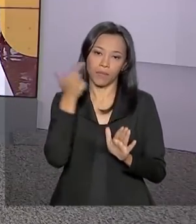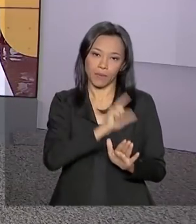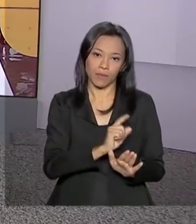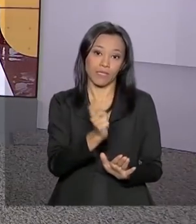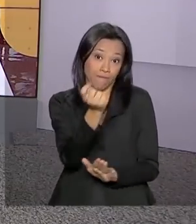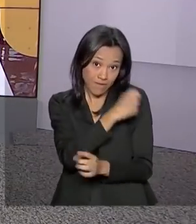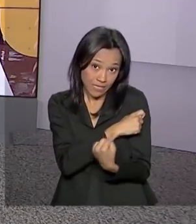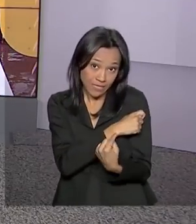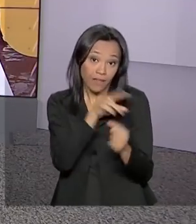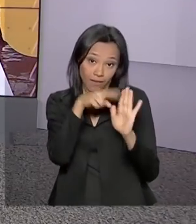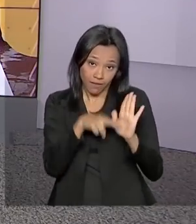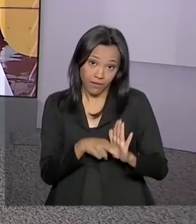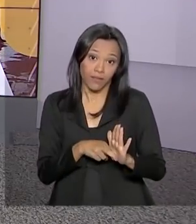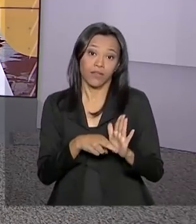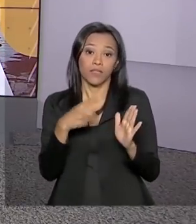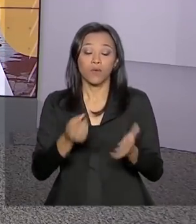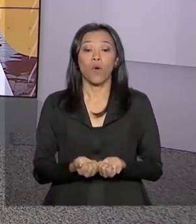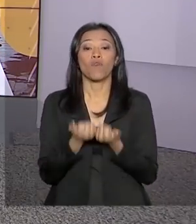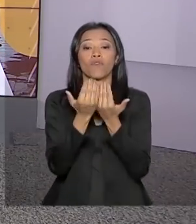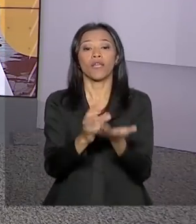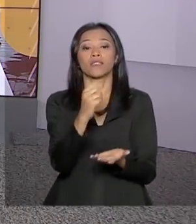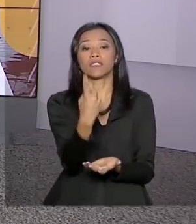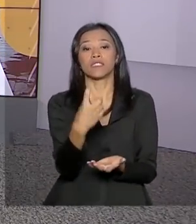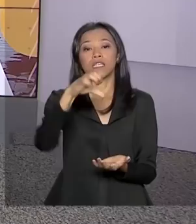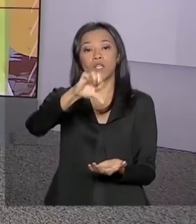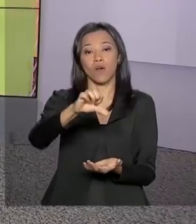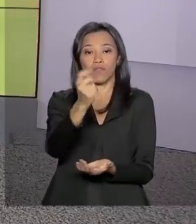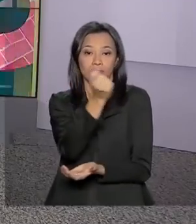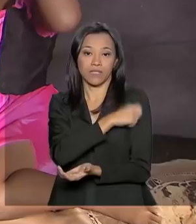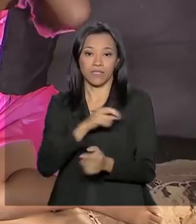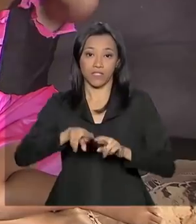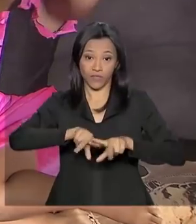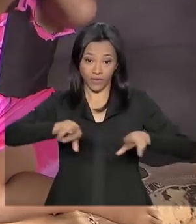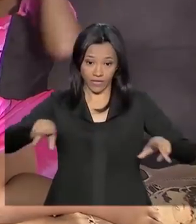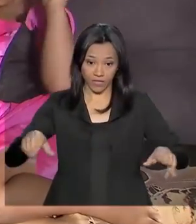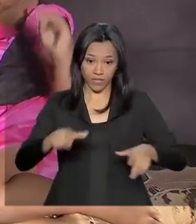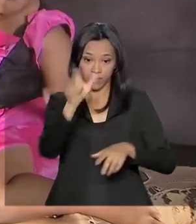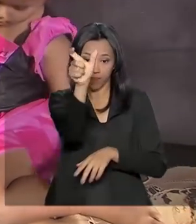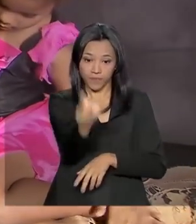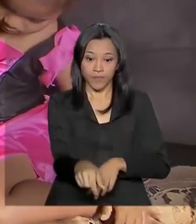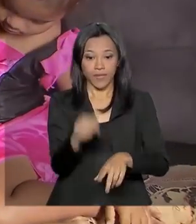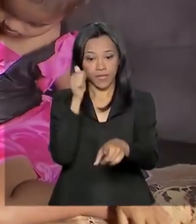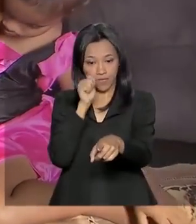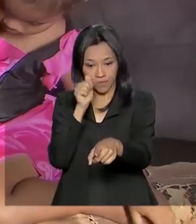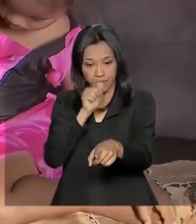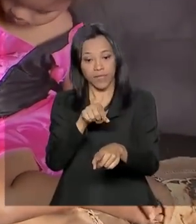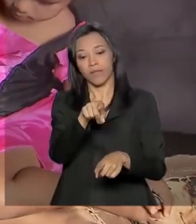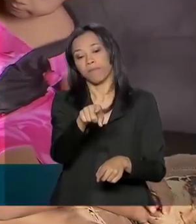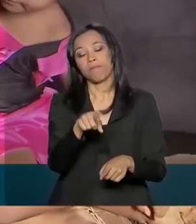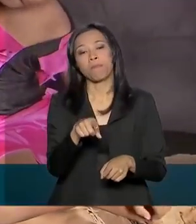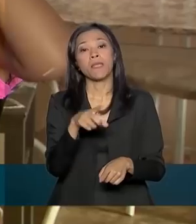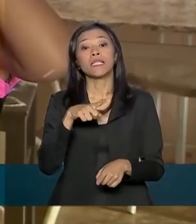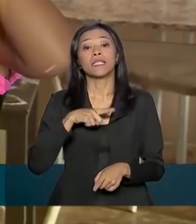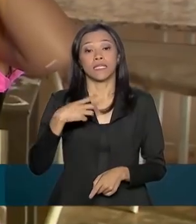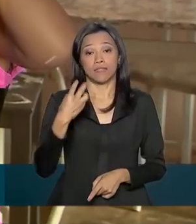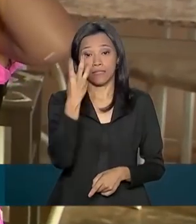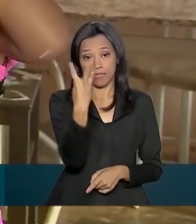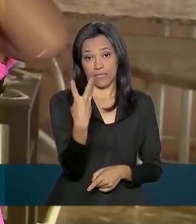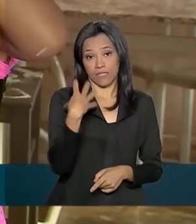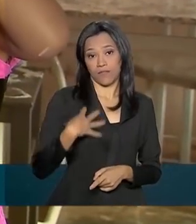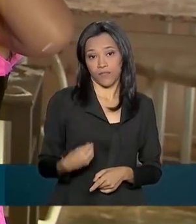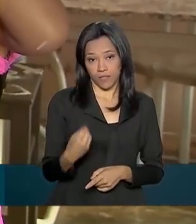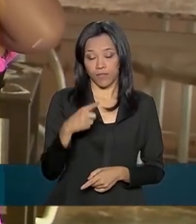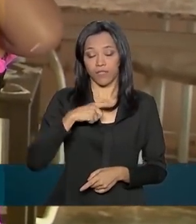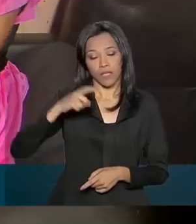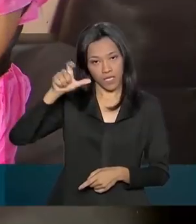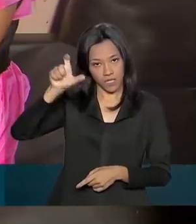O Sistema Único de Saúde oferece 19 vacinas diferentes. A dona de casa, Enildes Gonçalves, tem três filhos e recebe